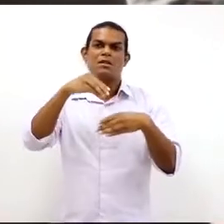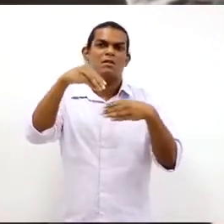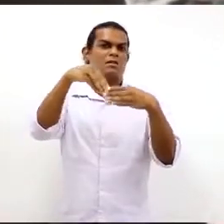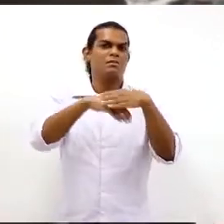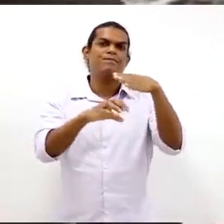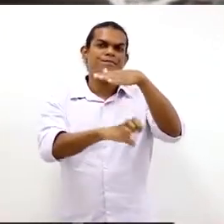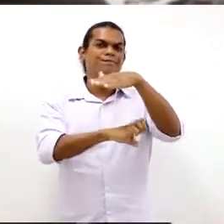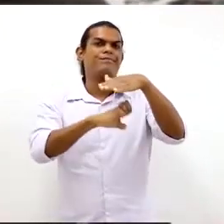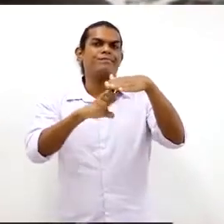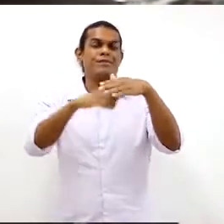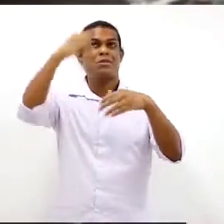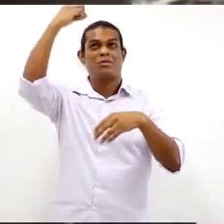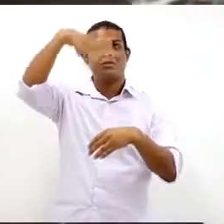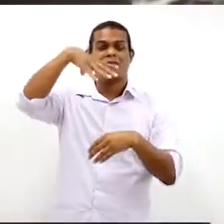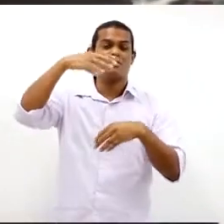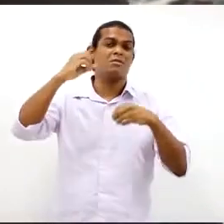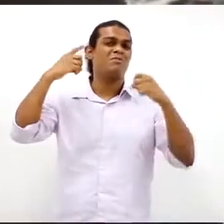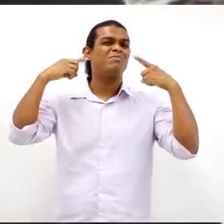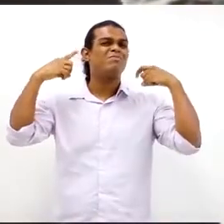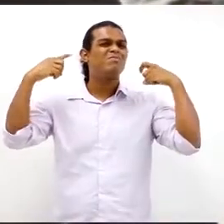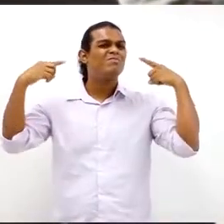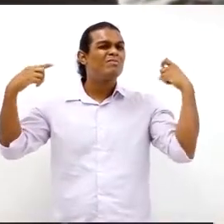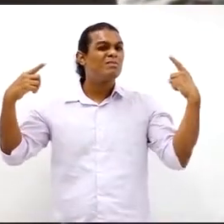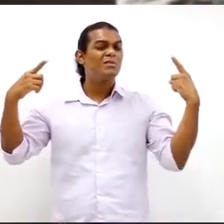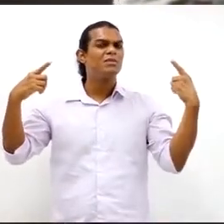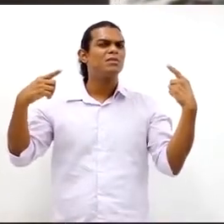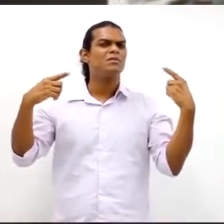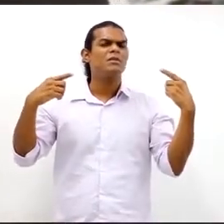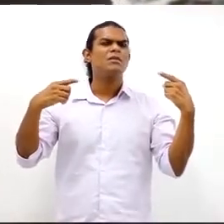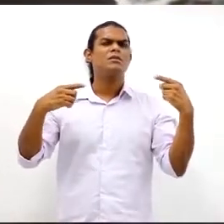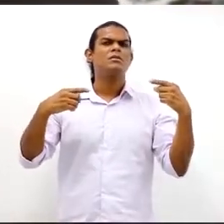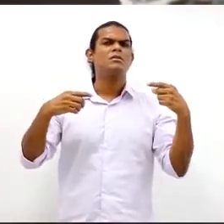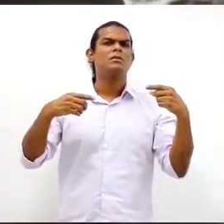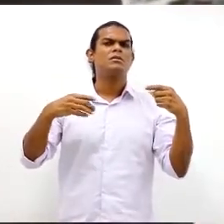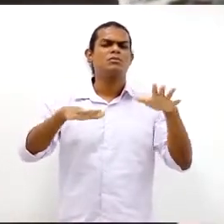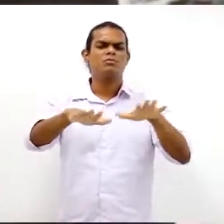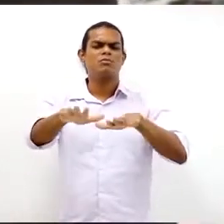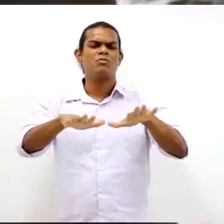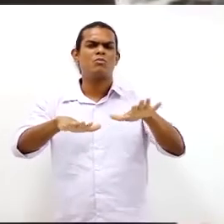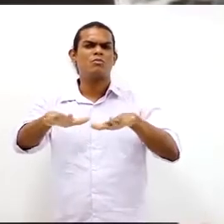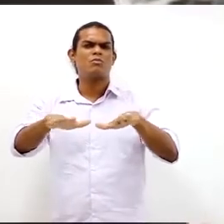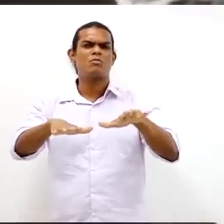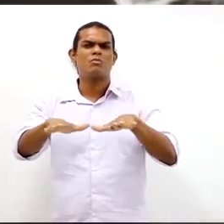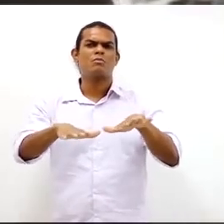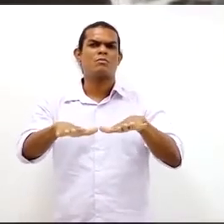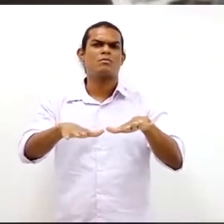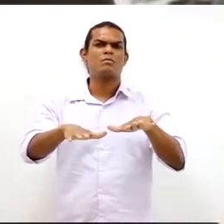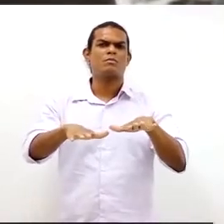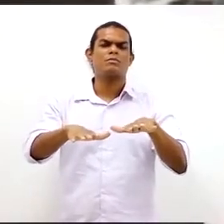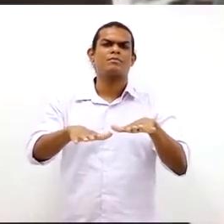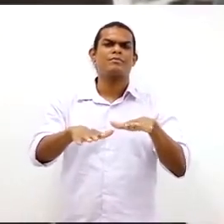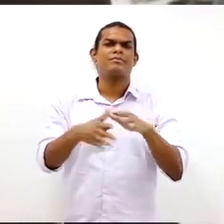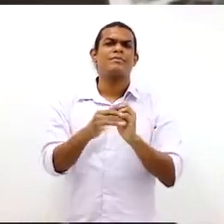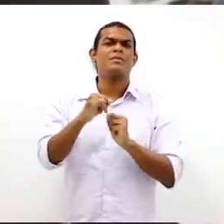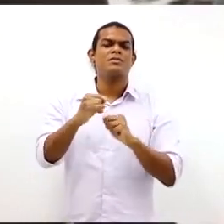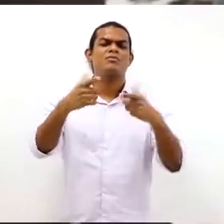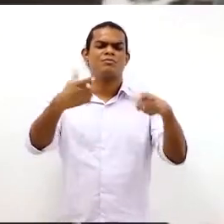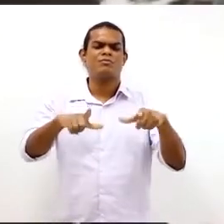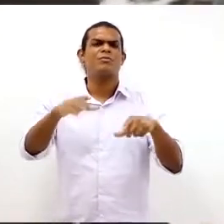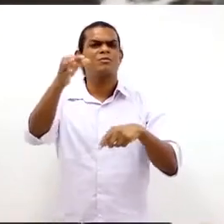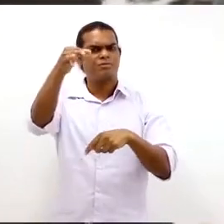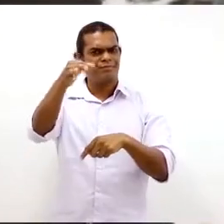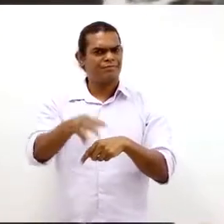iluminação, aos ruídos. A questão dos espaços físicos, a acomodação, se o espaço físico está adequado para